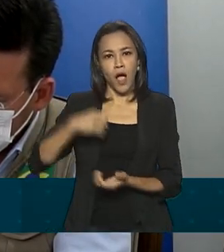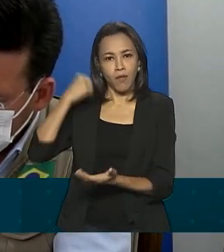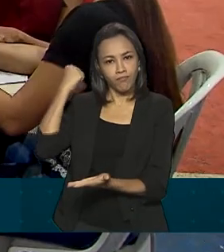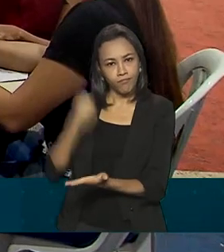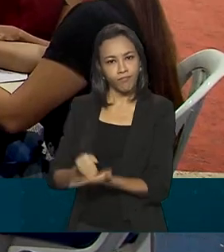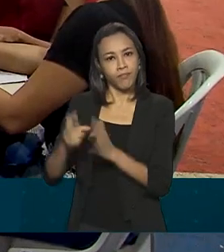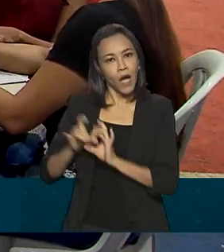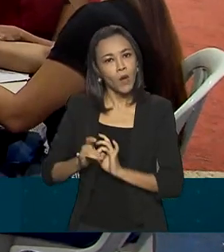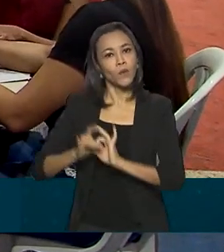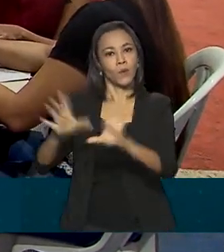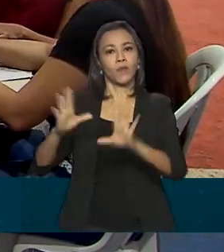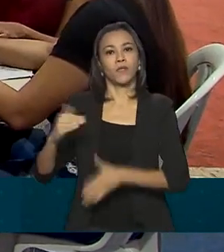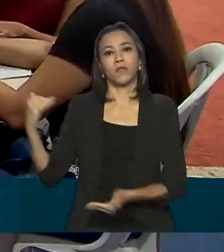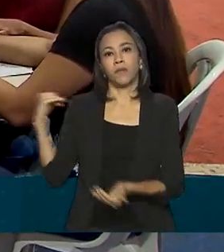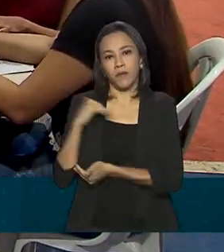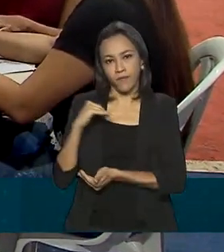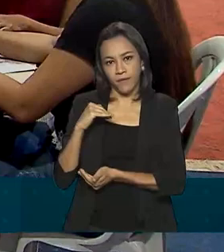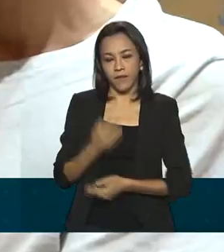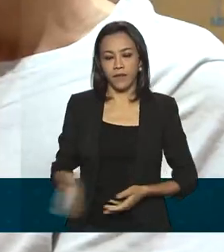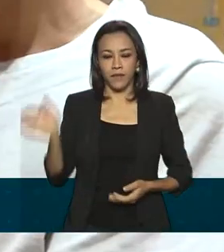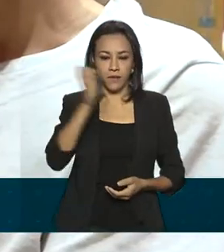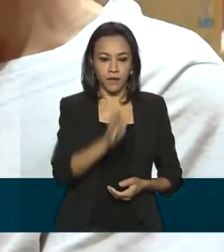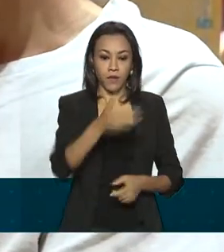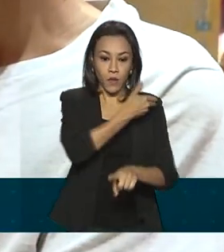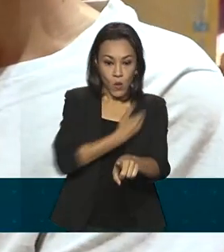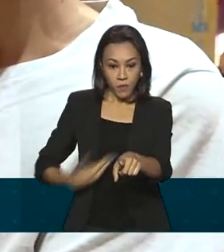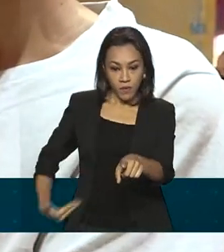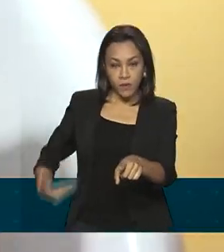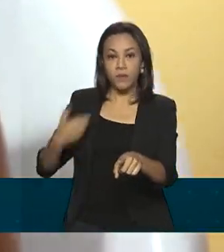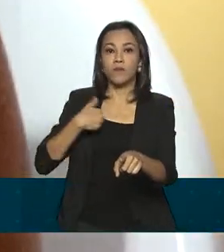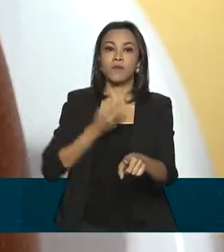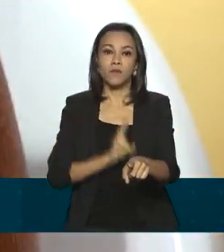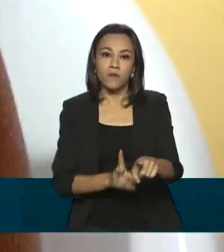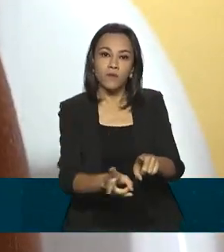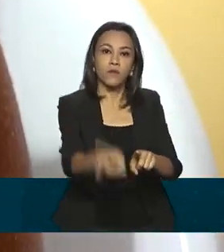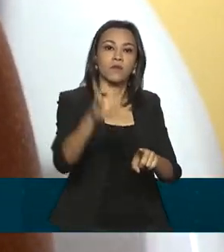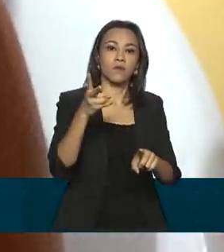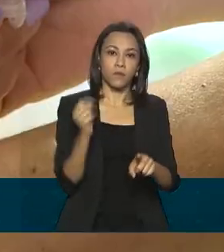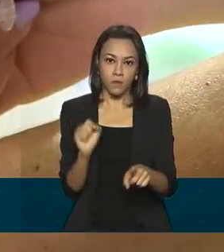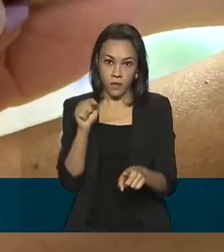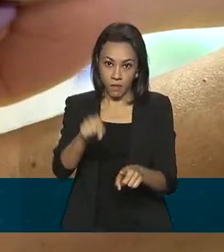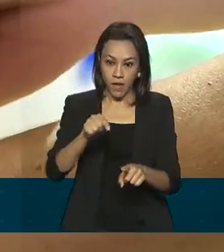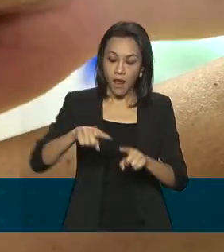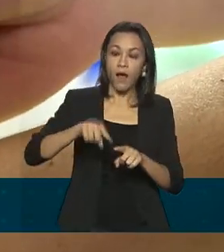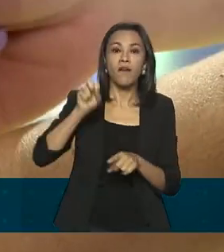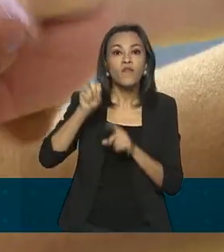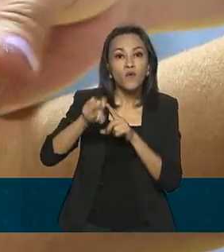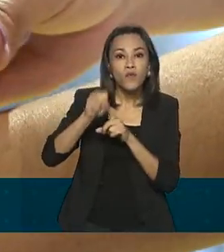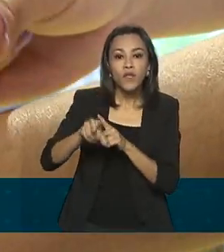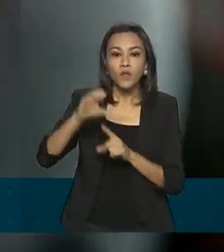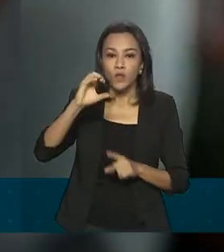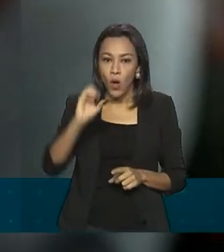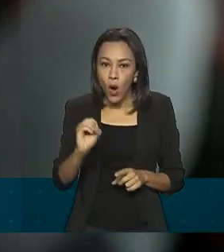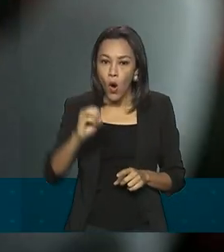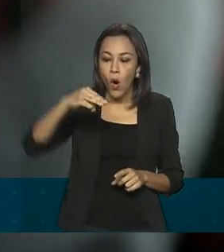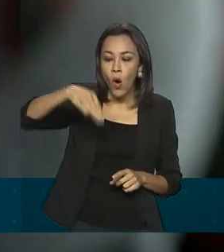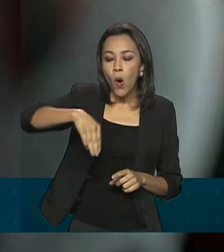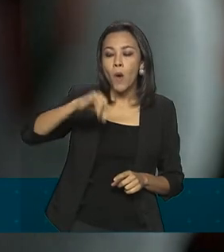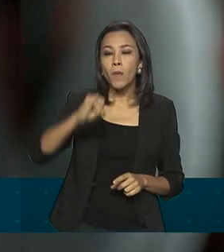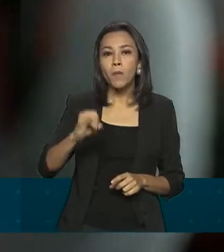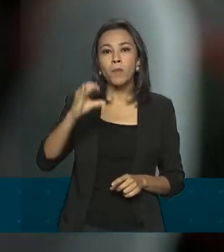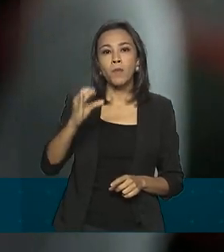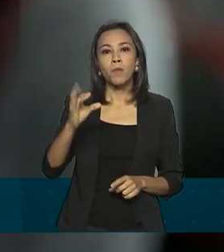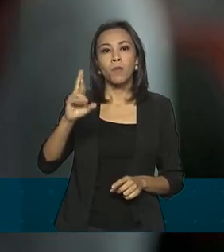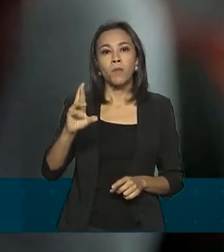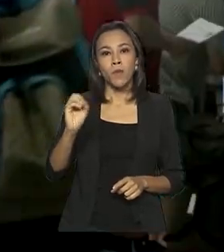O governo também vem acompanhando a evolução dos casos da variante Ômicron do coronavírus. Por conta da